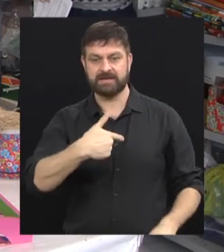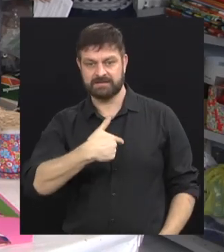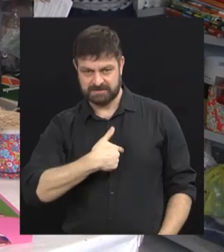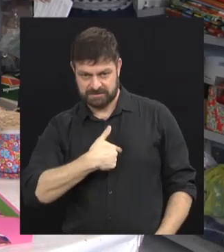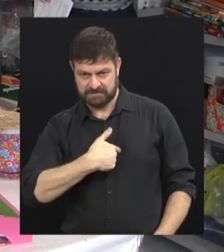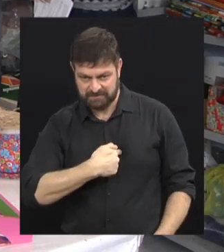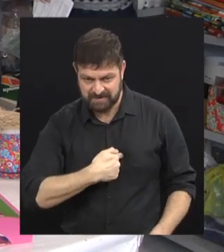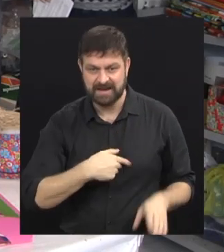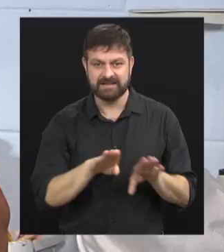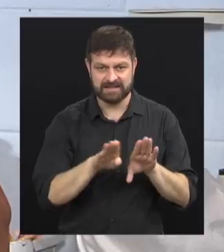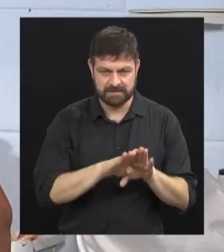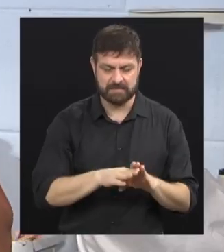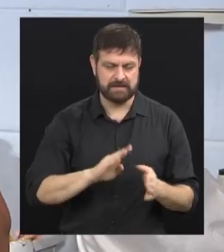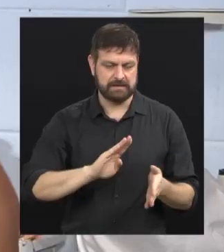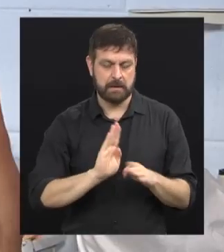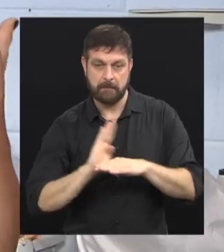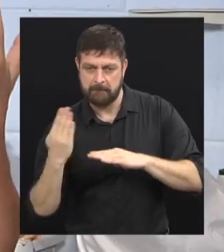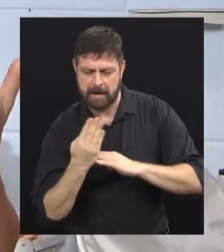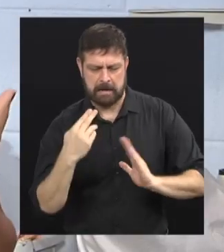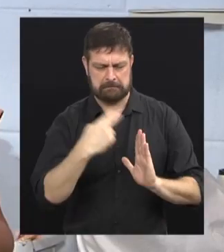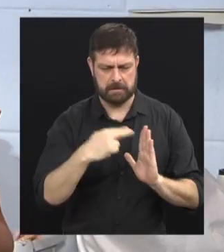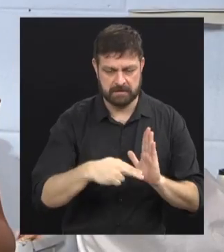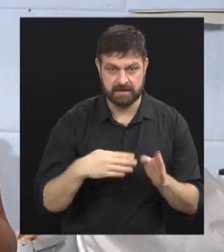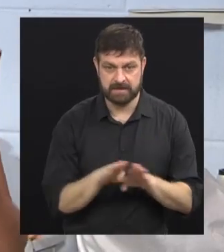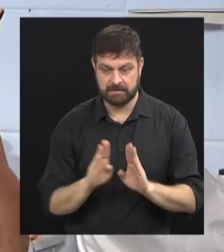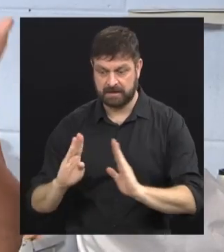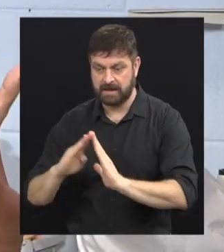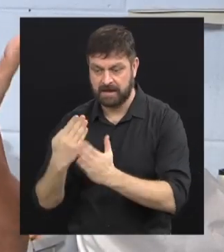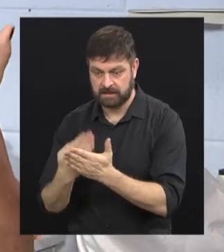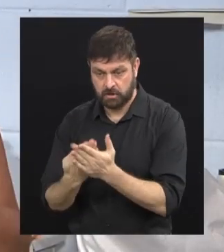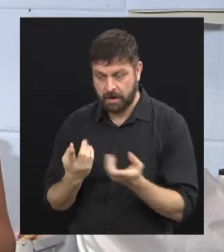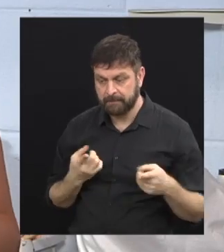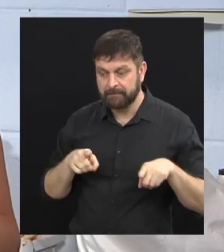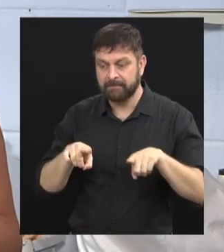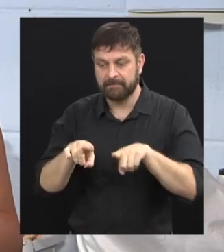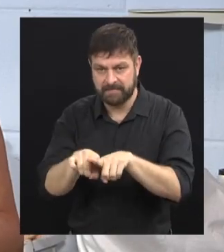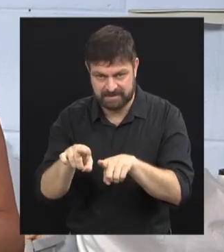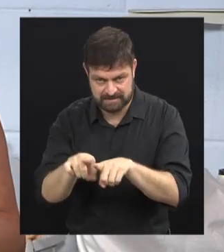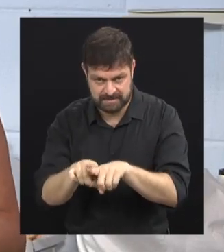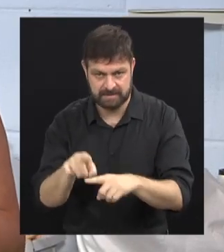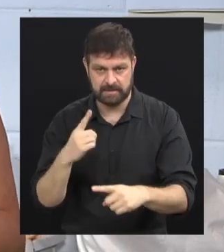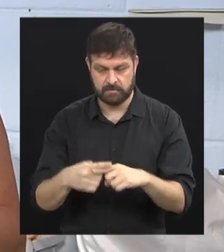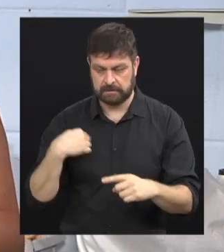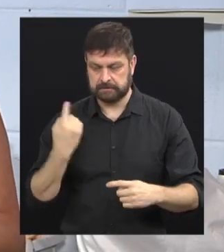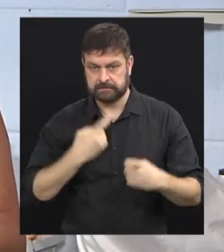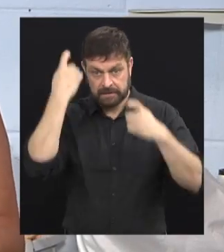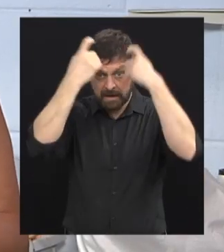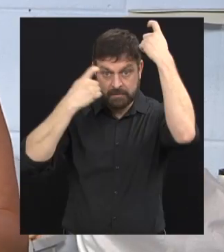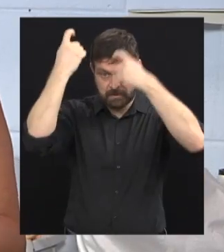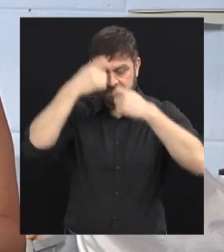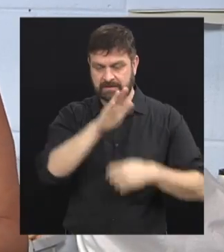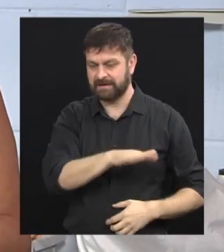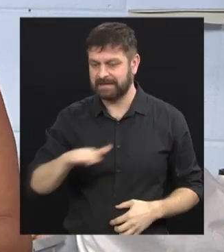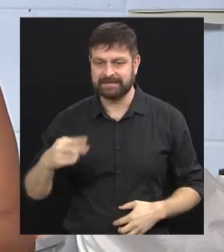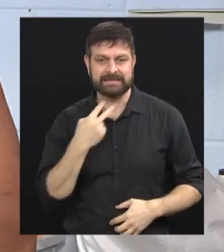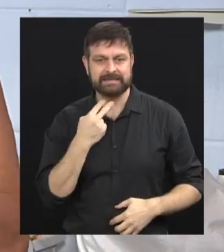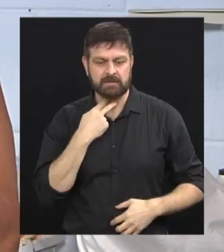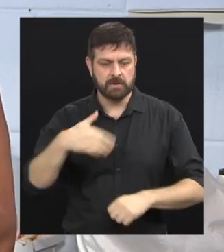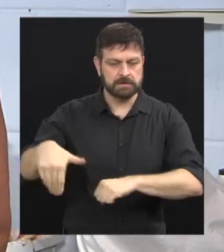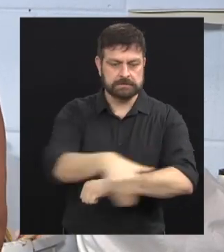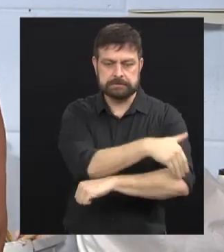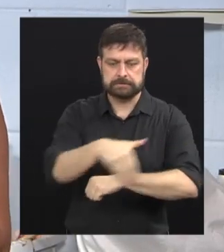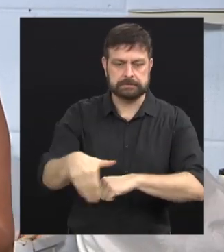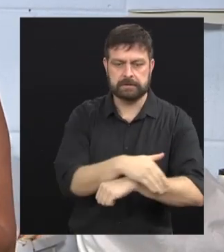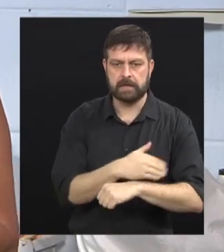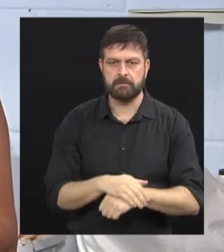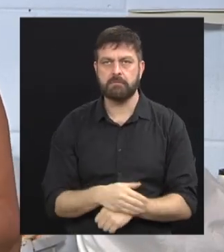também. Getúlio Vargas. A gente faz parceria com as escolas, porque as crianças estão no contraturno, porque a nossa preocupação é que essas crianças não